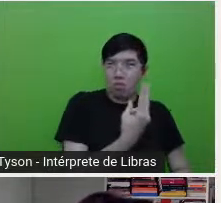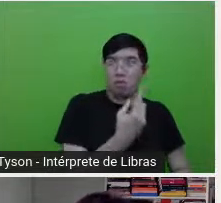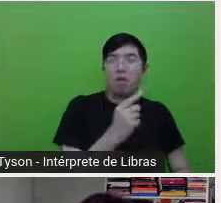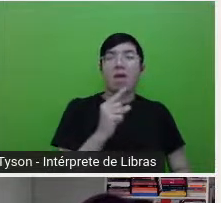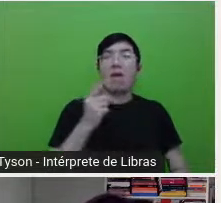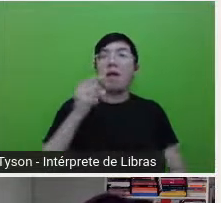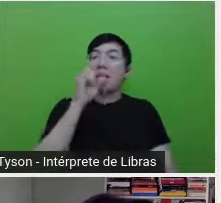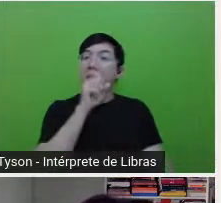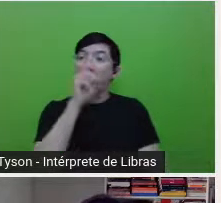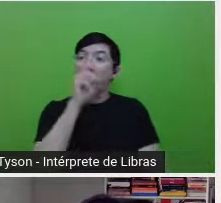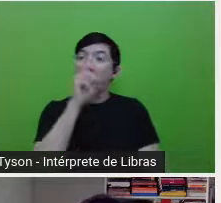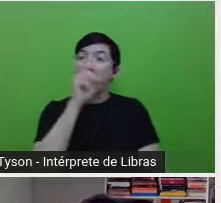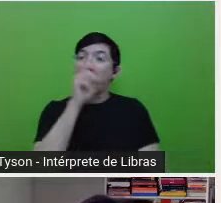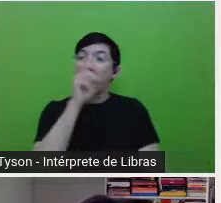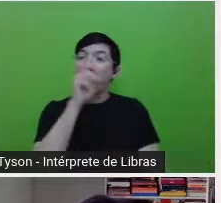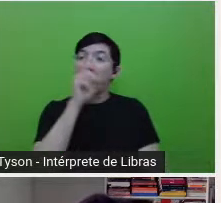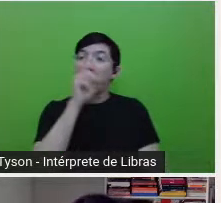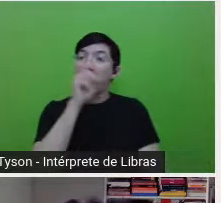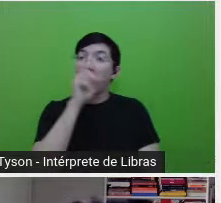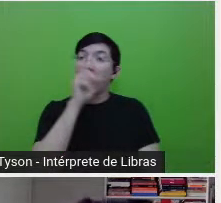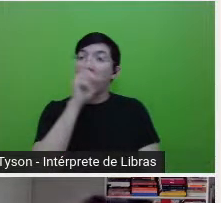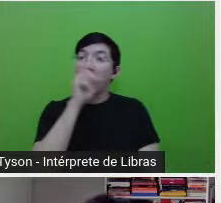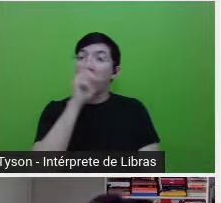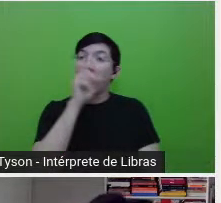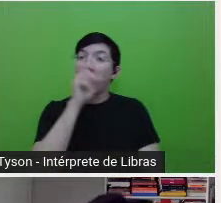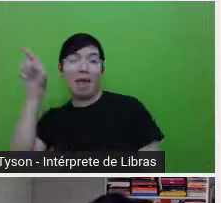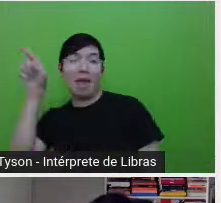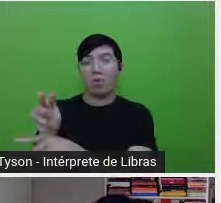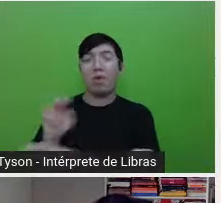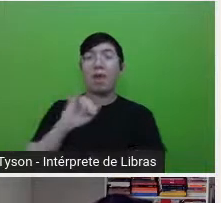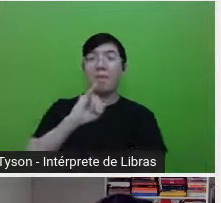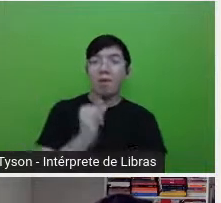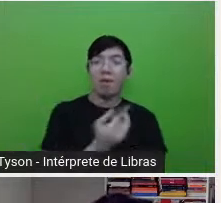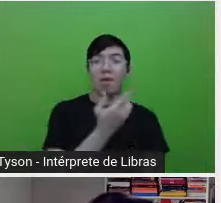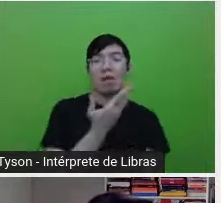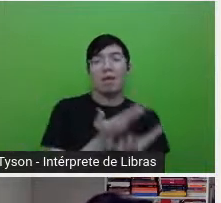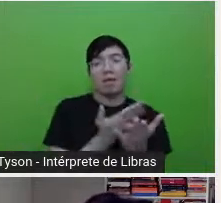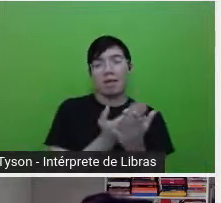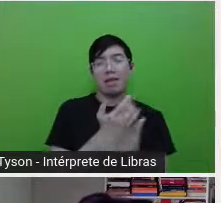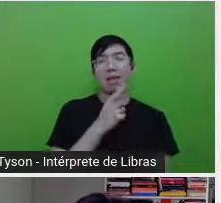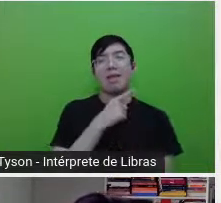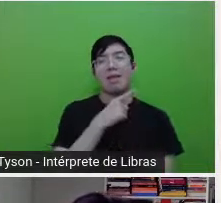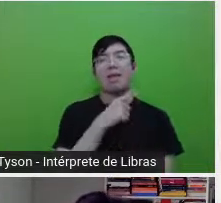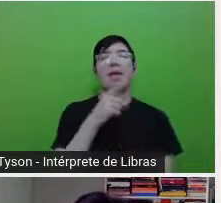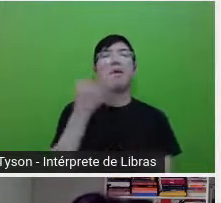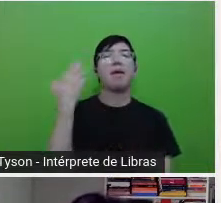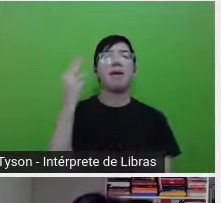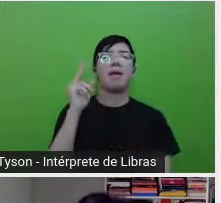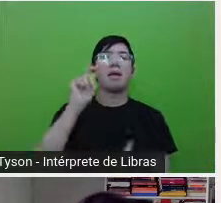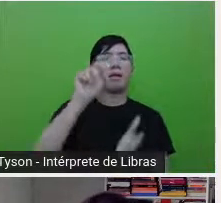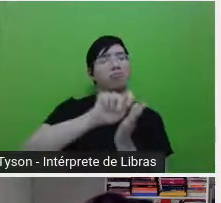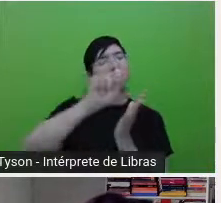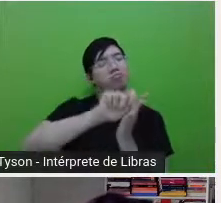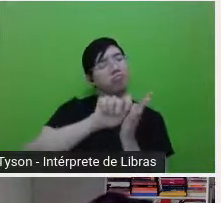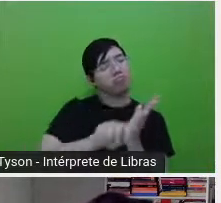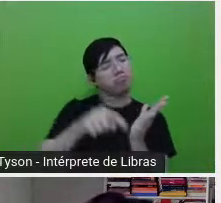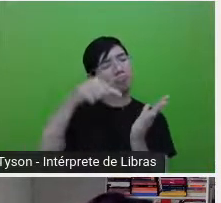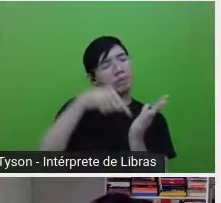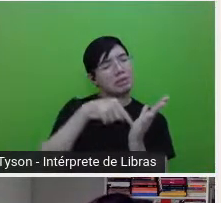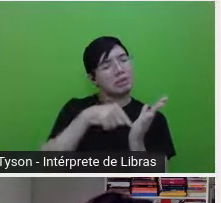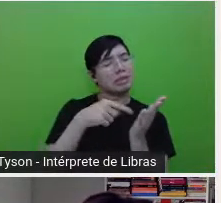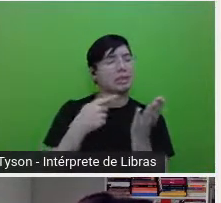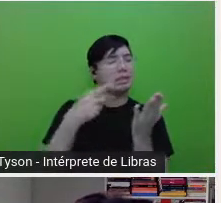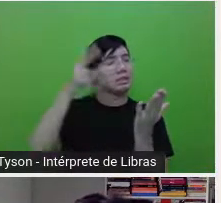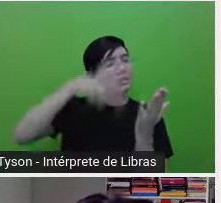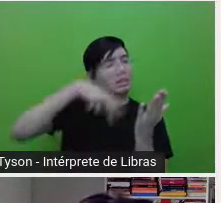lá estudando, está com o fone no ouvido, escrevendo, estudando, e ele está no telefone. E aí uma